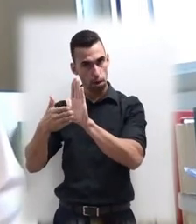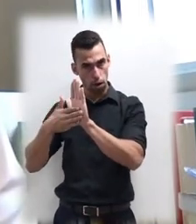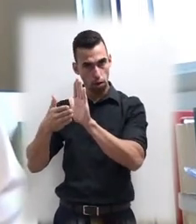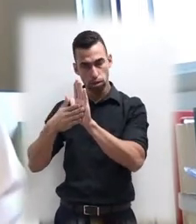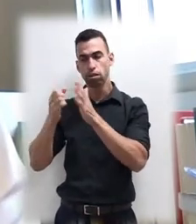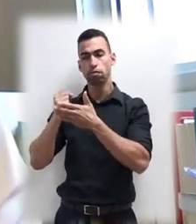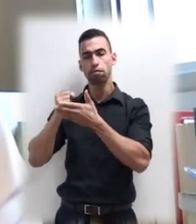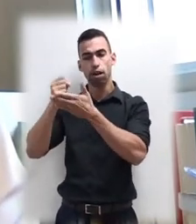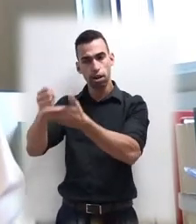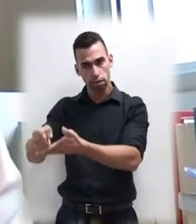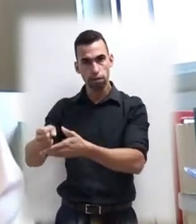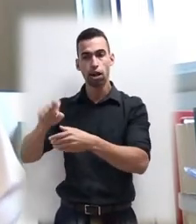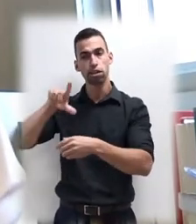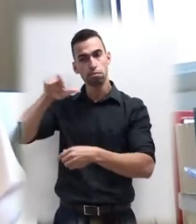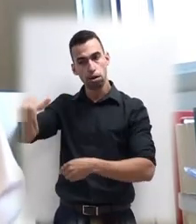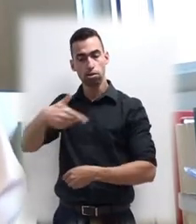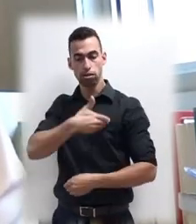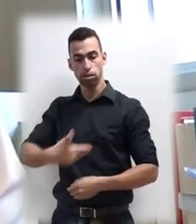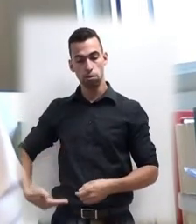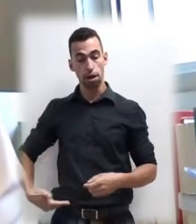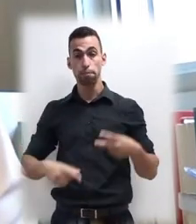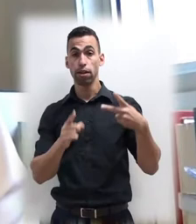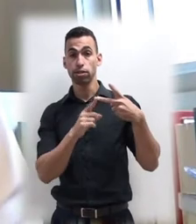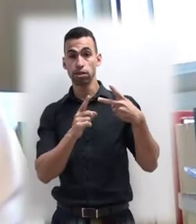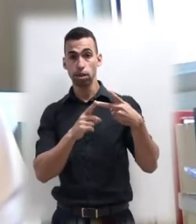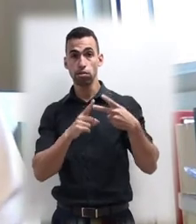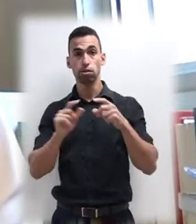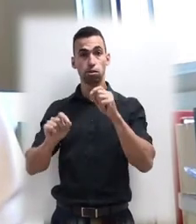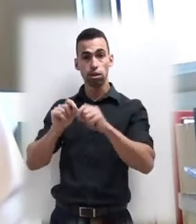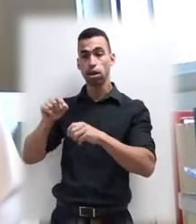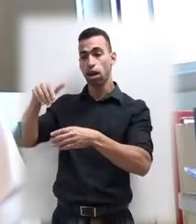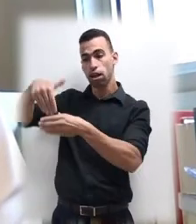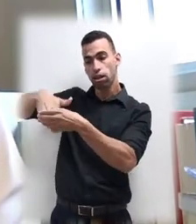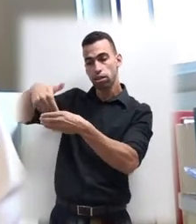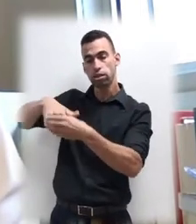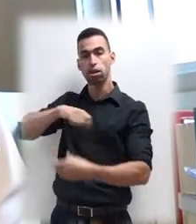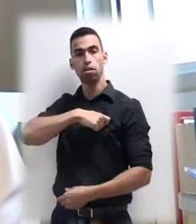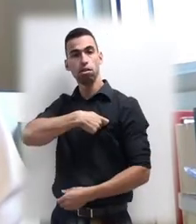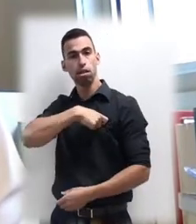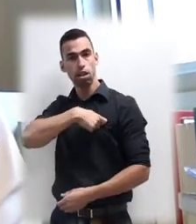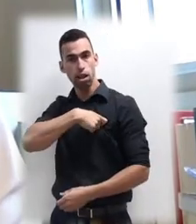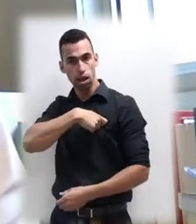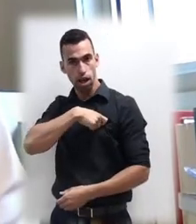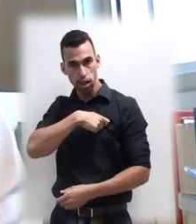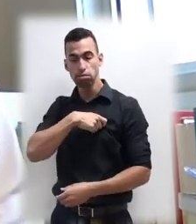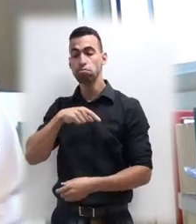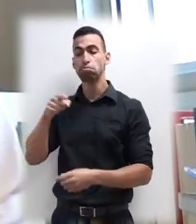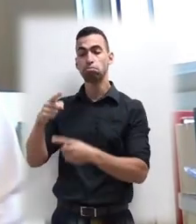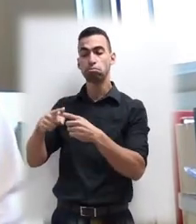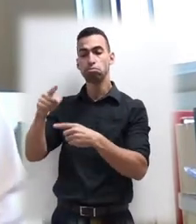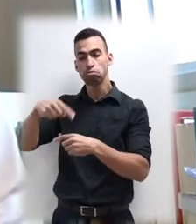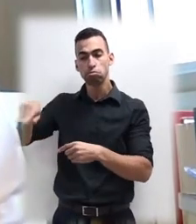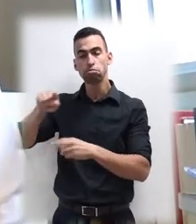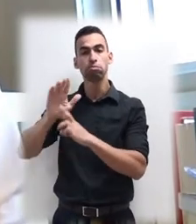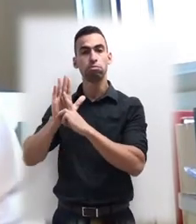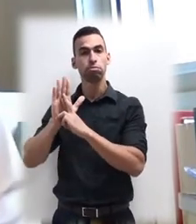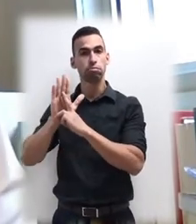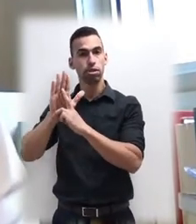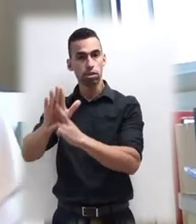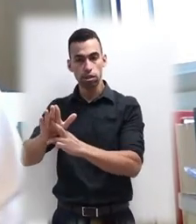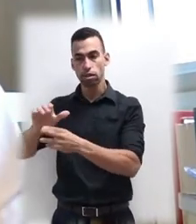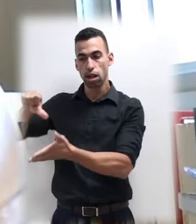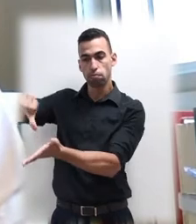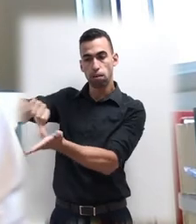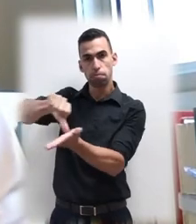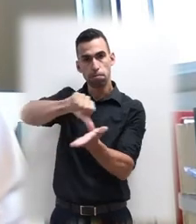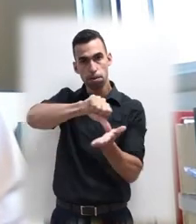serão encaminhadas a uma conferência estadual. E a segunda é eleger delegados e delegadas para que venham representando a sua